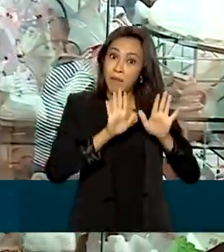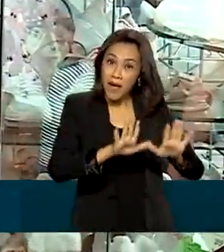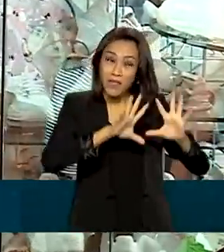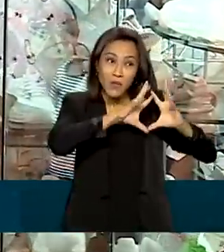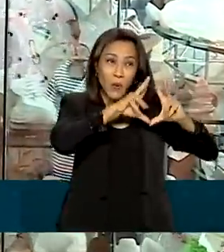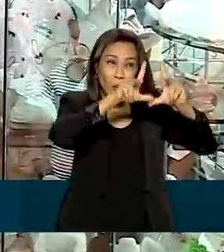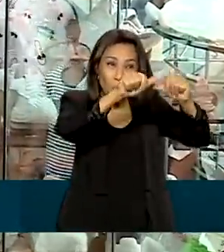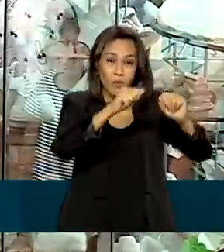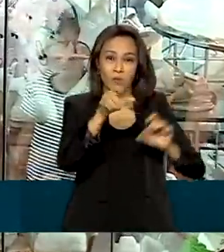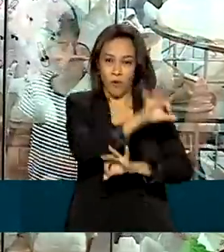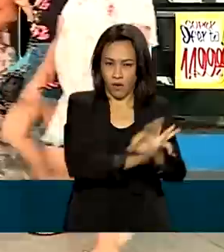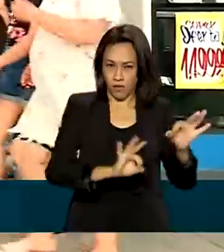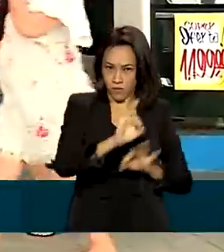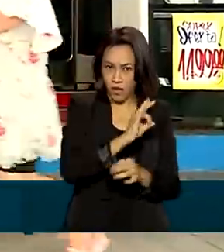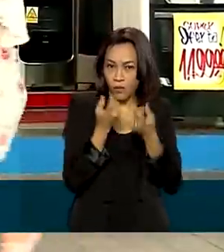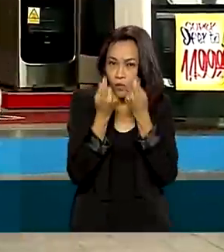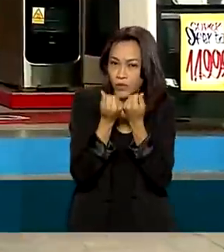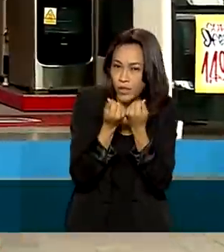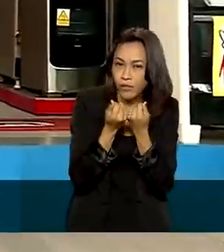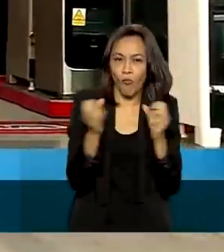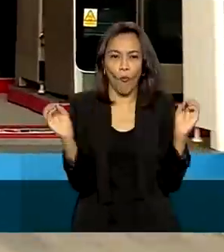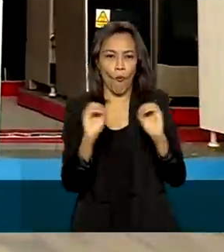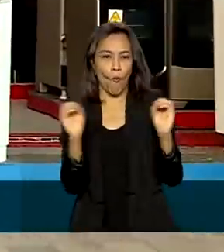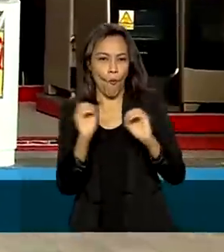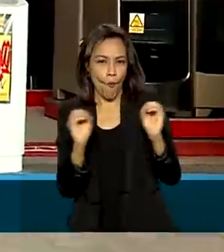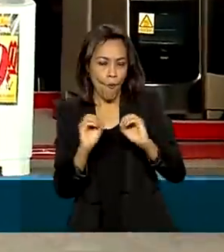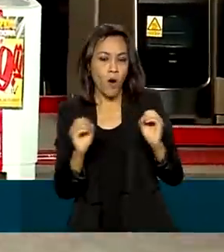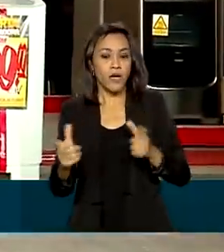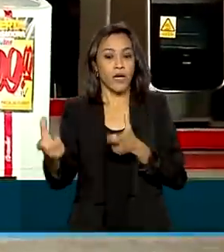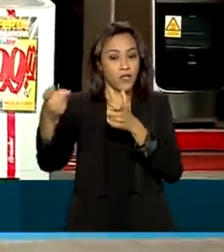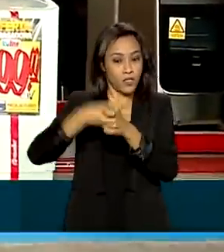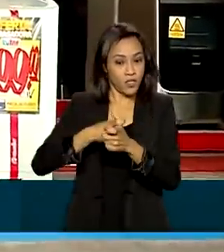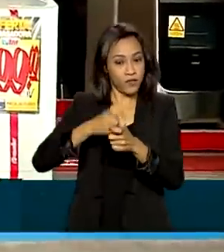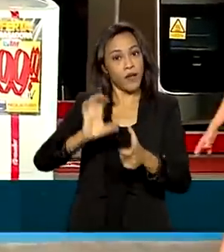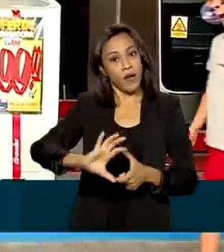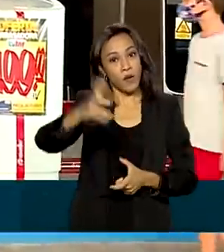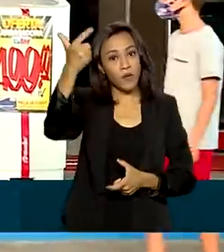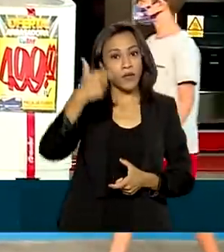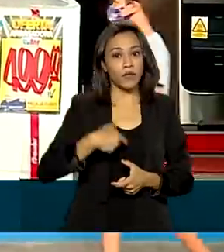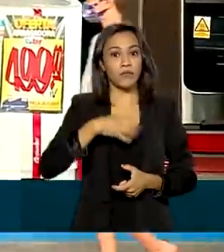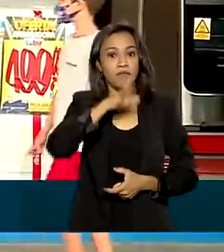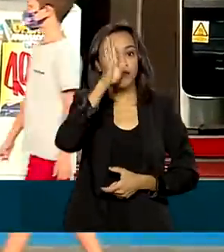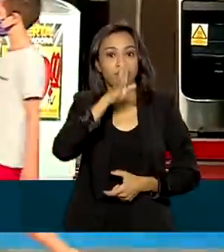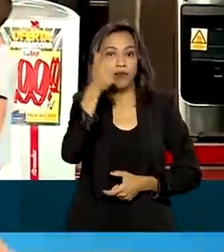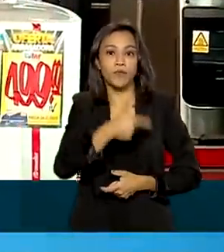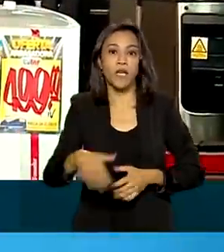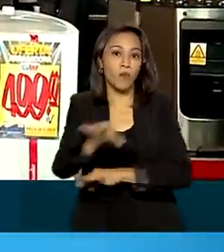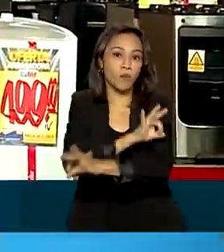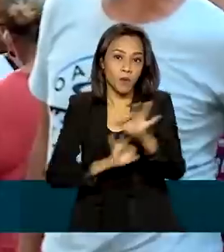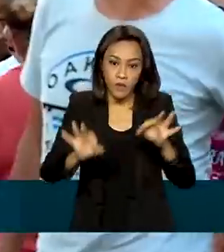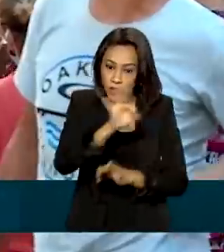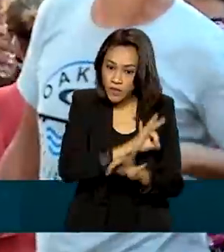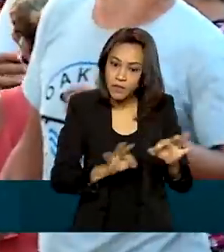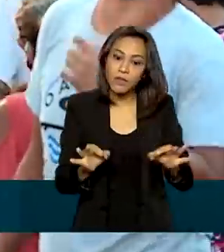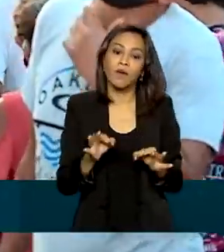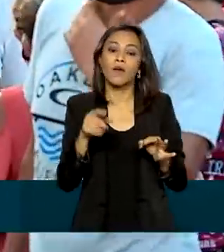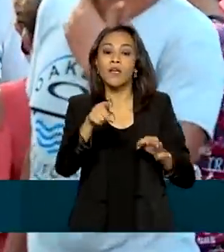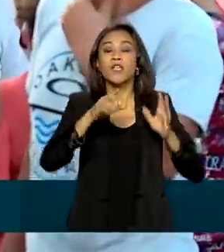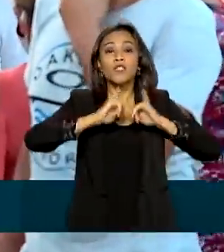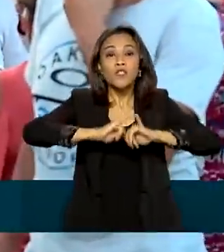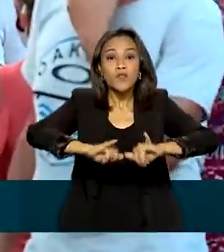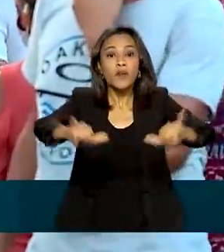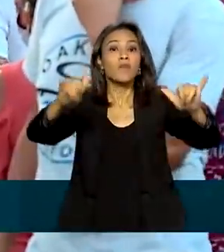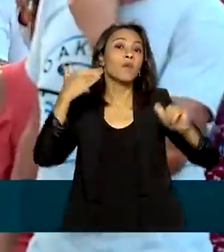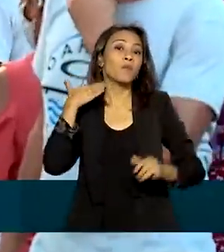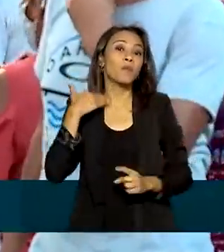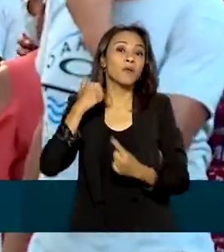organizados com as finanças e as dívidas ocorrem sem planejamento. Uma pesquisa de julho deste ano, divulgada pelo